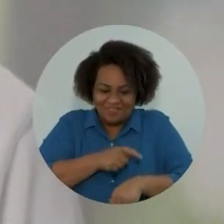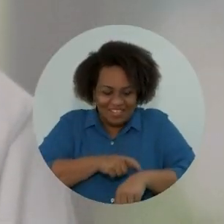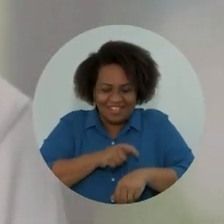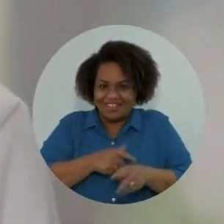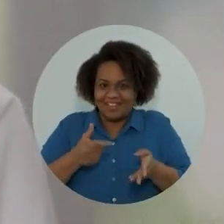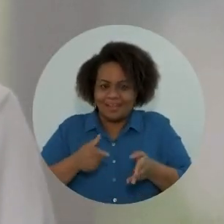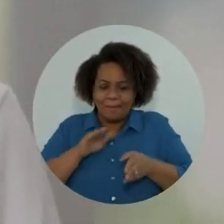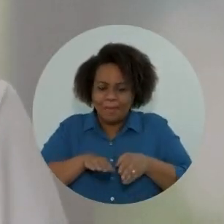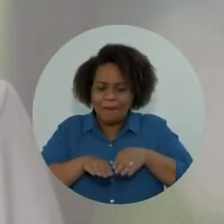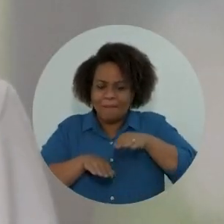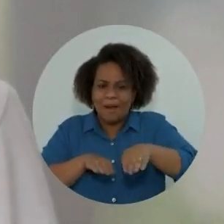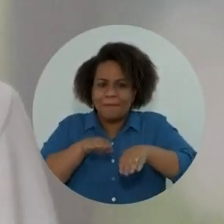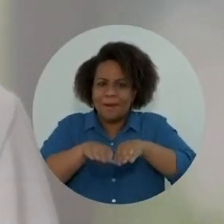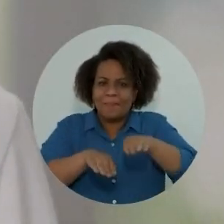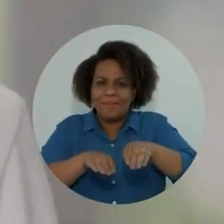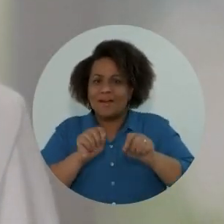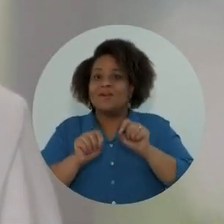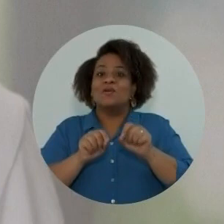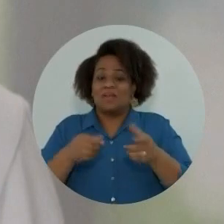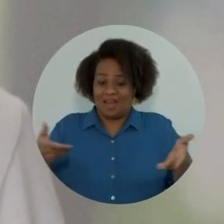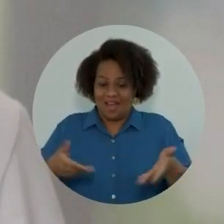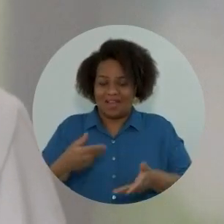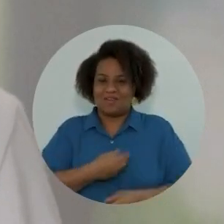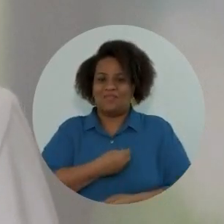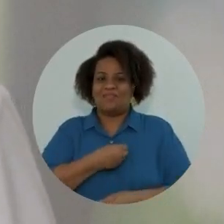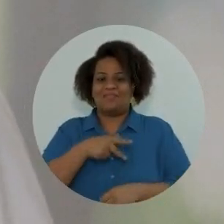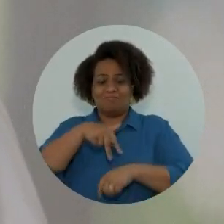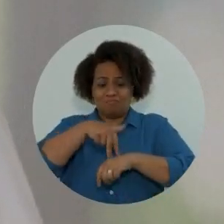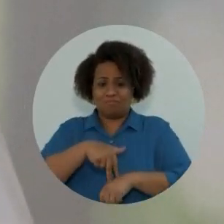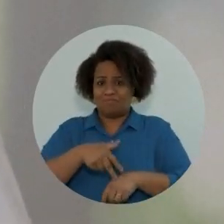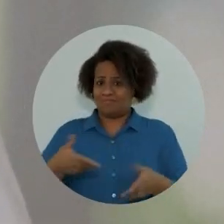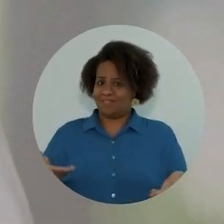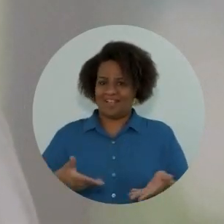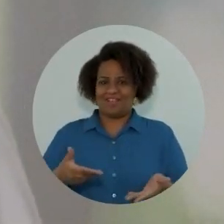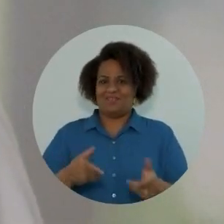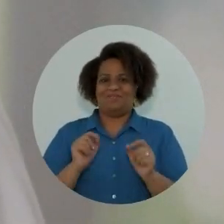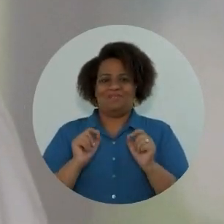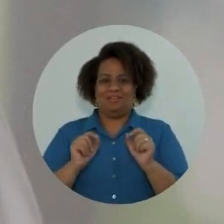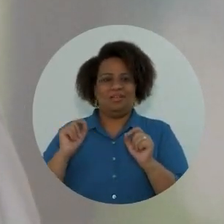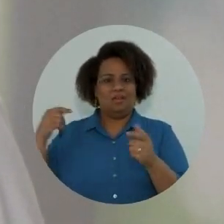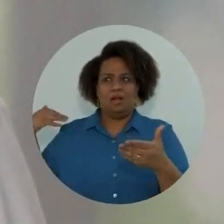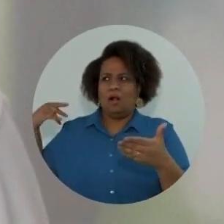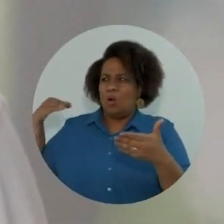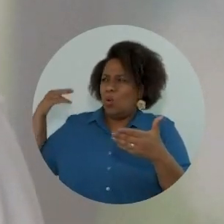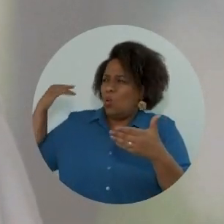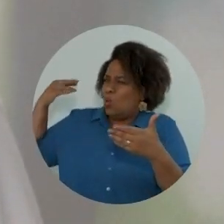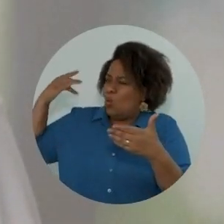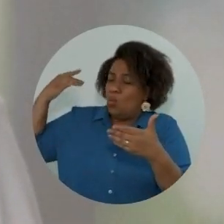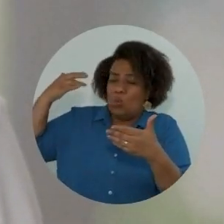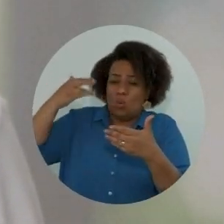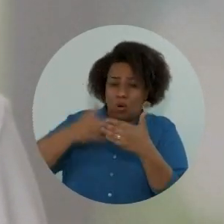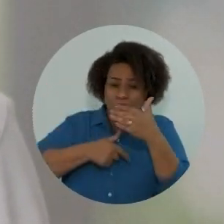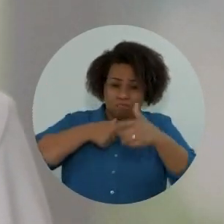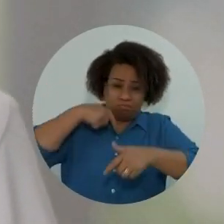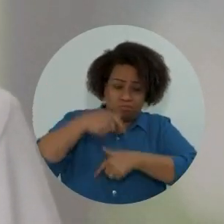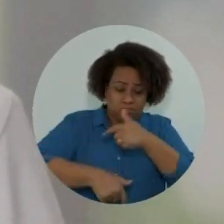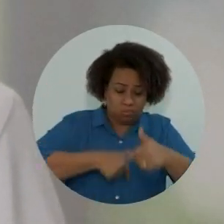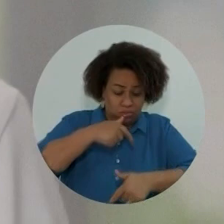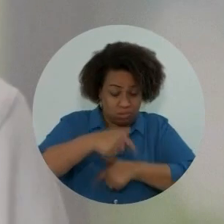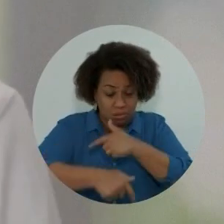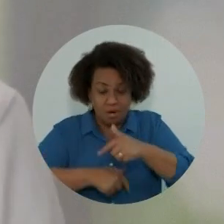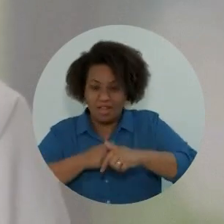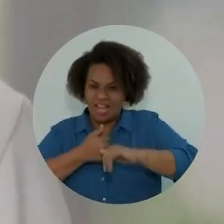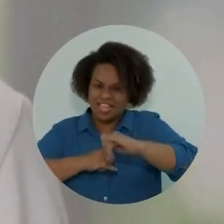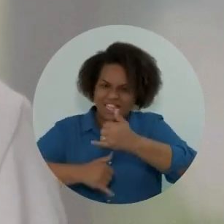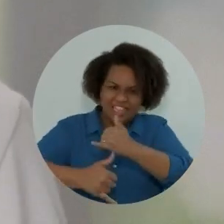foi para estar aqui, exatamente onde estou agora. E foi um longo caminho. Trabalhei com toda a minha energia e